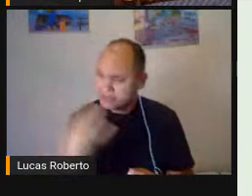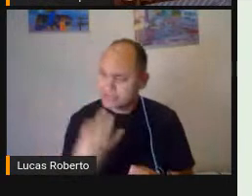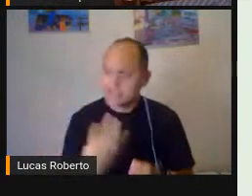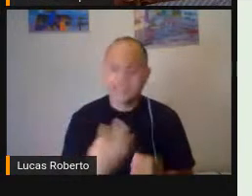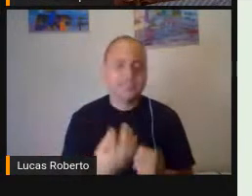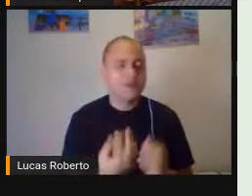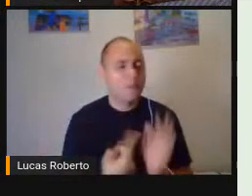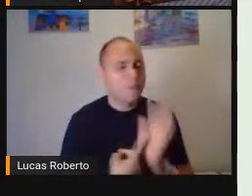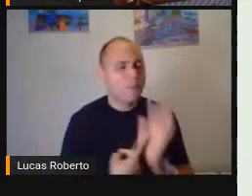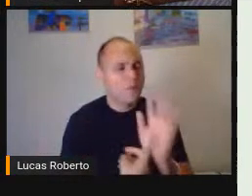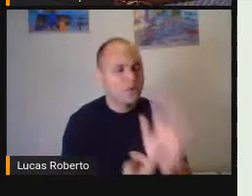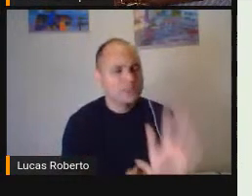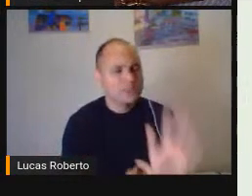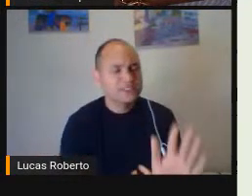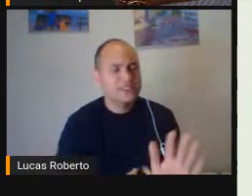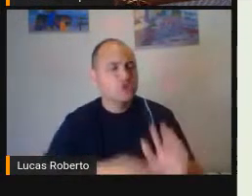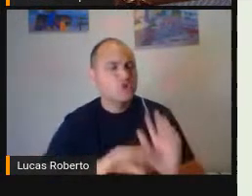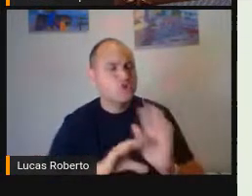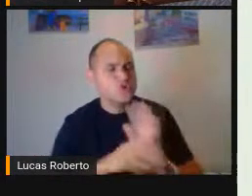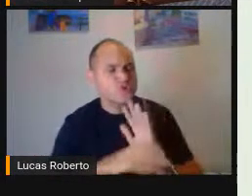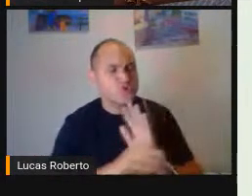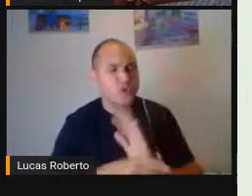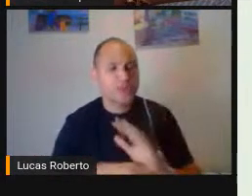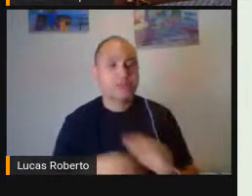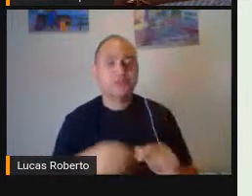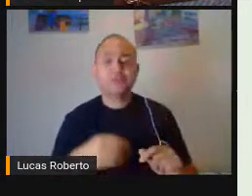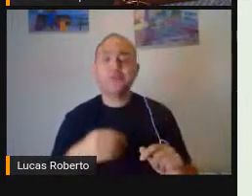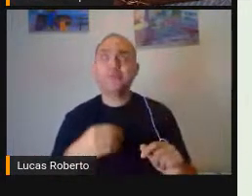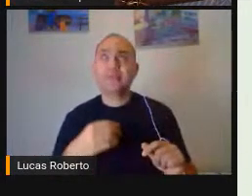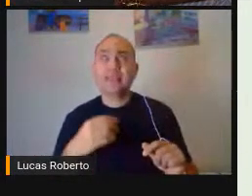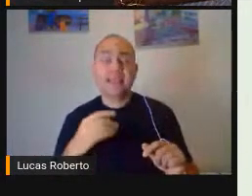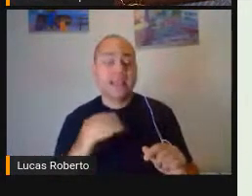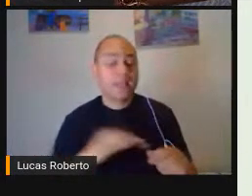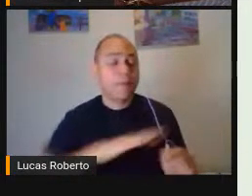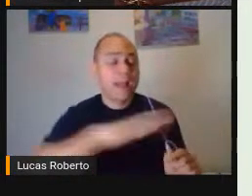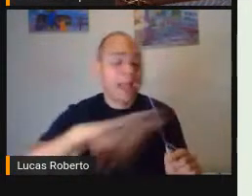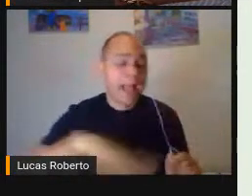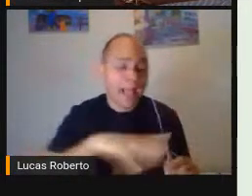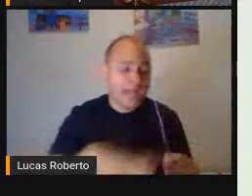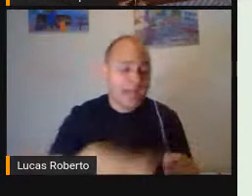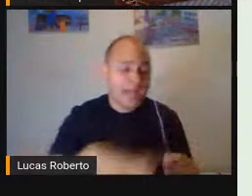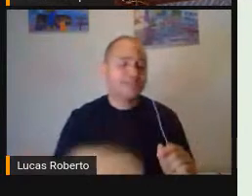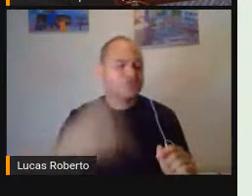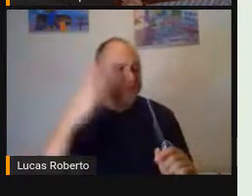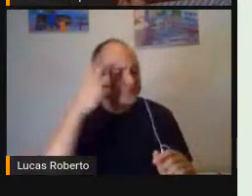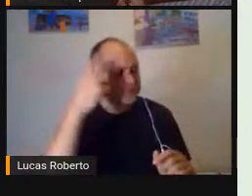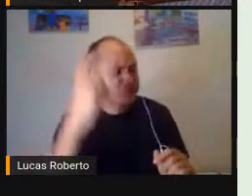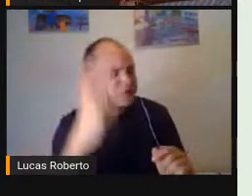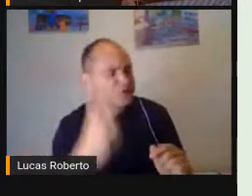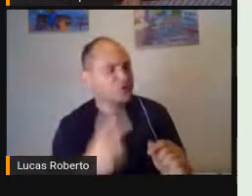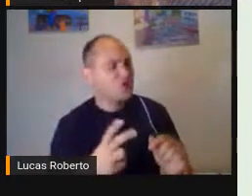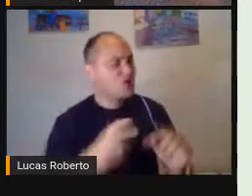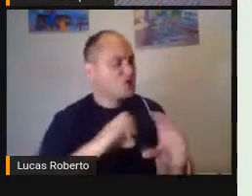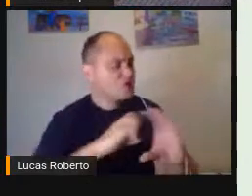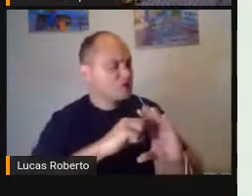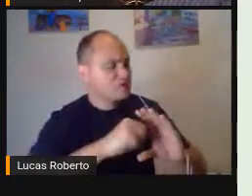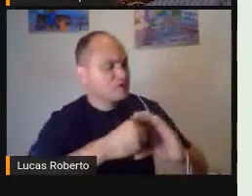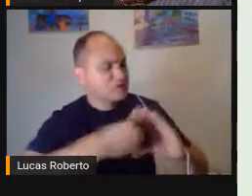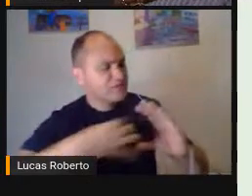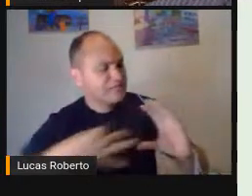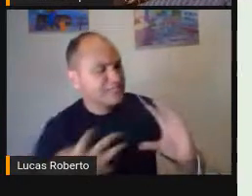uma área Do conhecimento De característica Interdisciplinar Que engloba Produtos Recursos